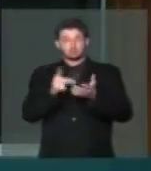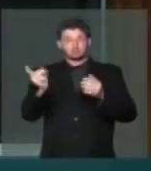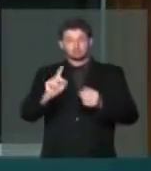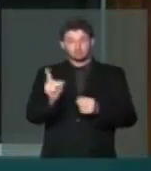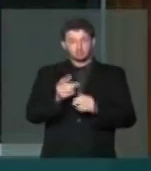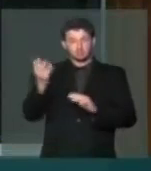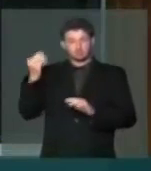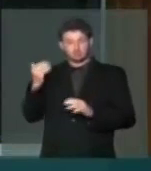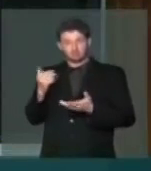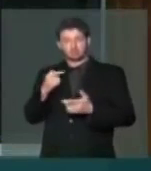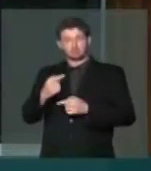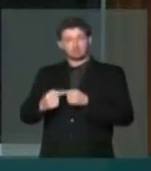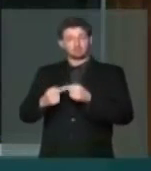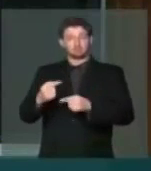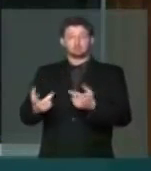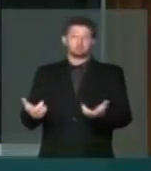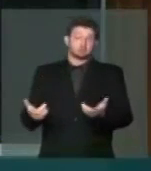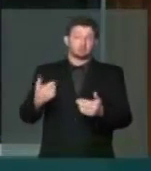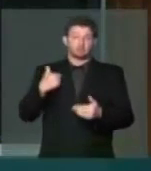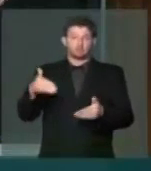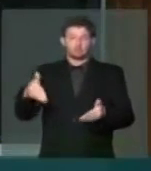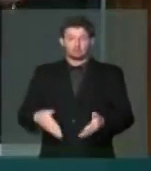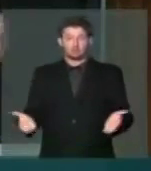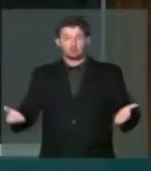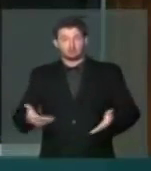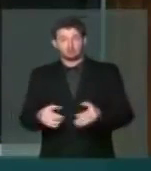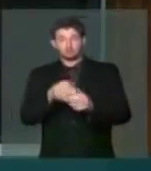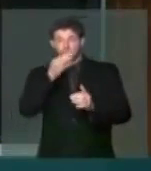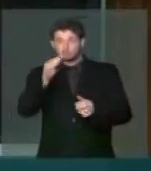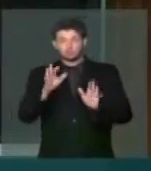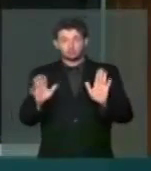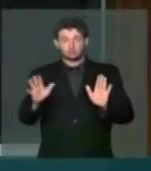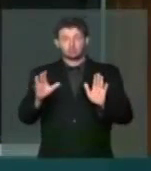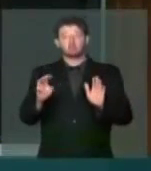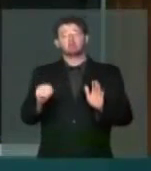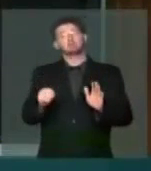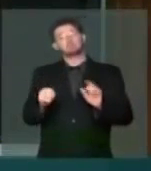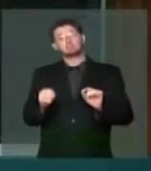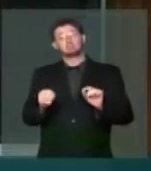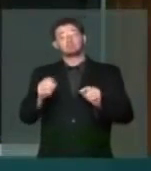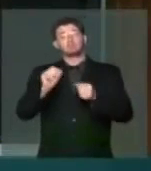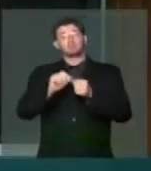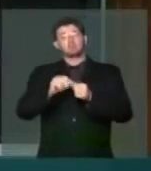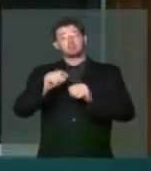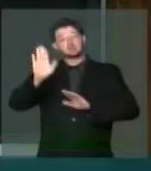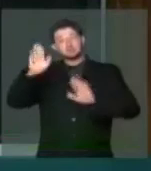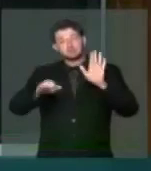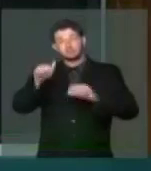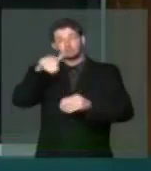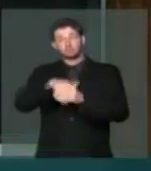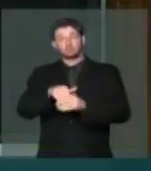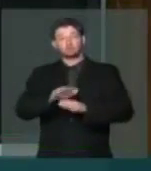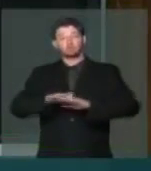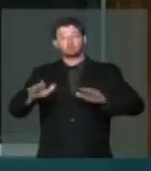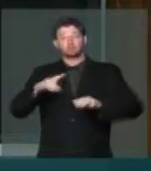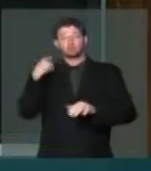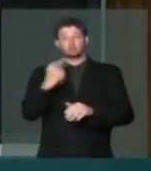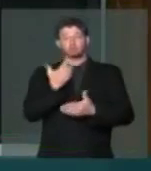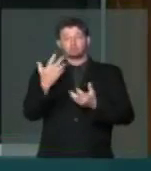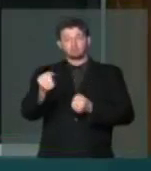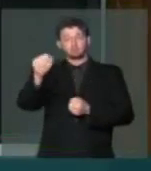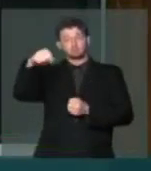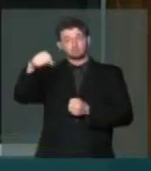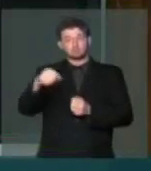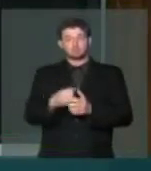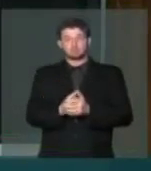destaque anterior, uma sequência, venho aqui, nesse momento, sugerir ao presidente que faça uma votação simbólica, todos nós votemos sim,